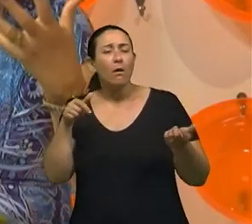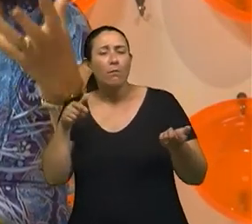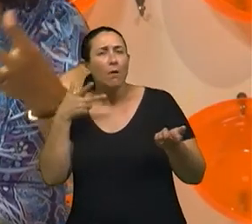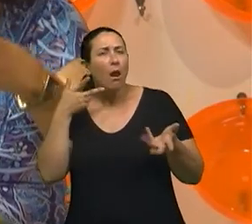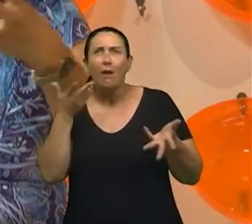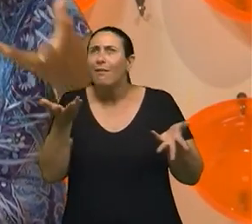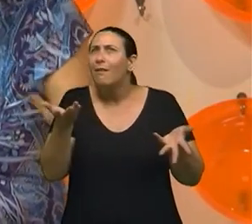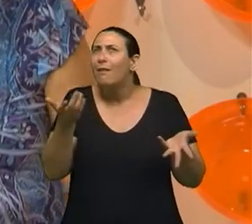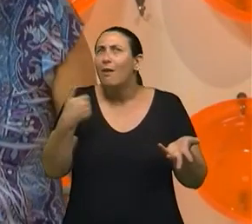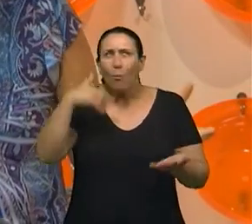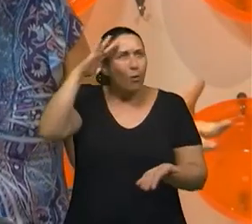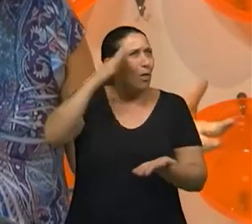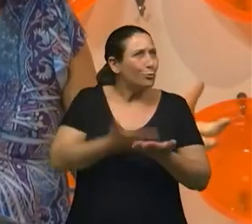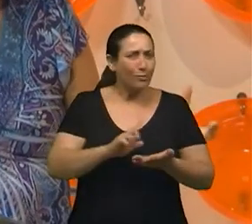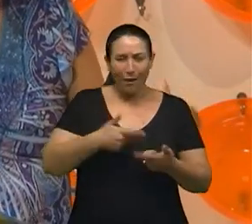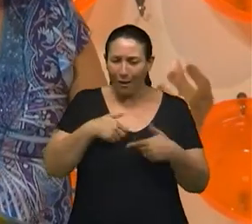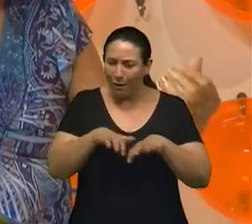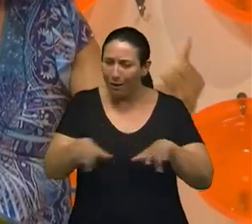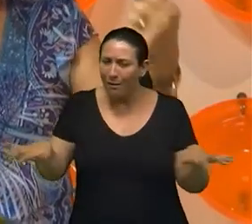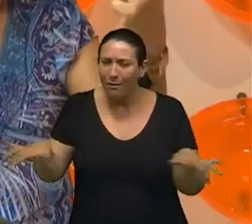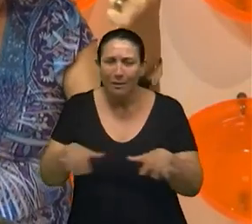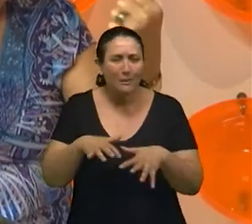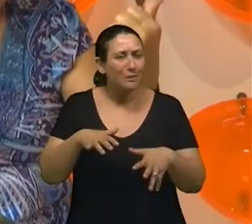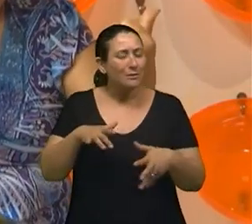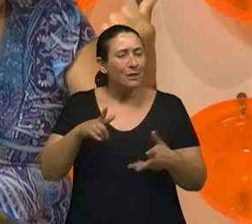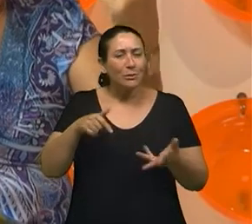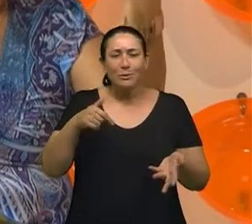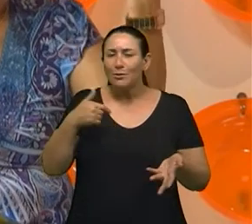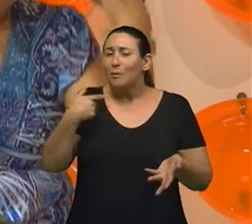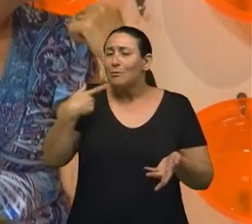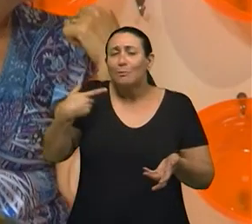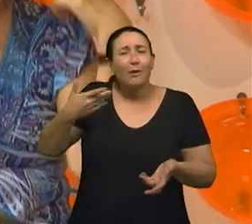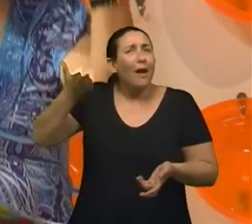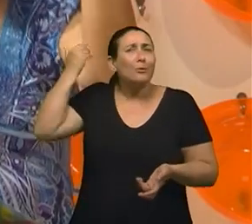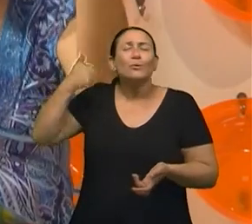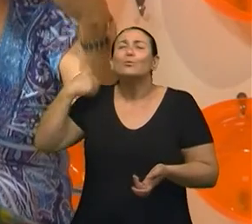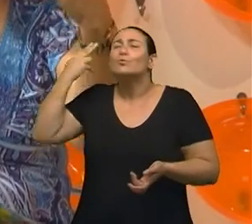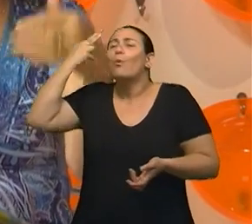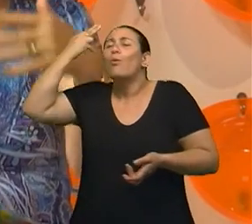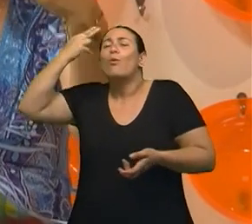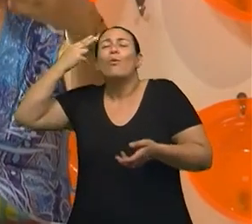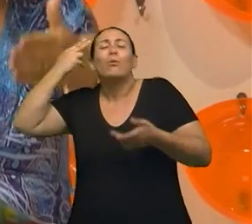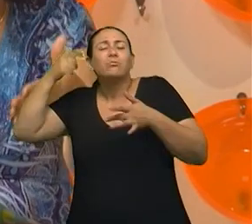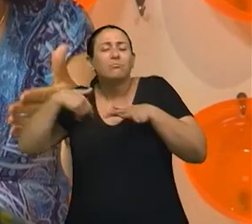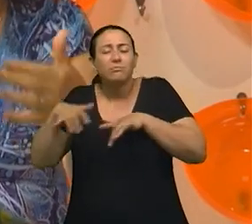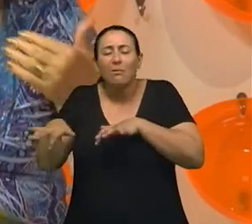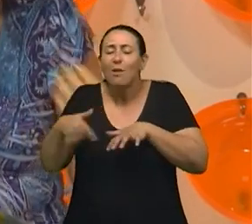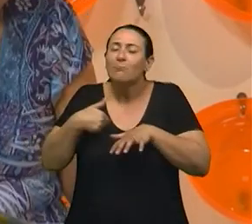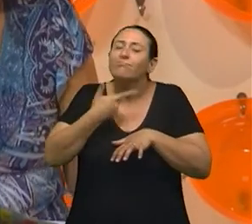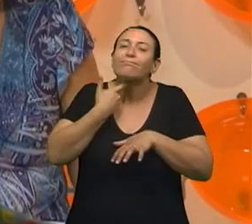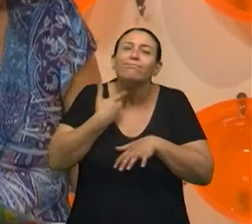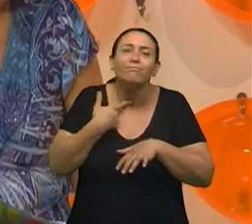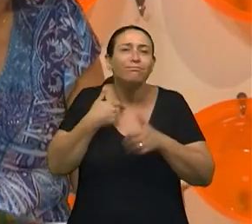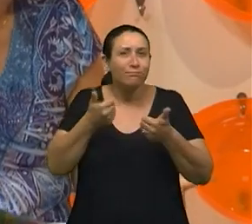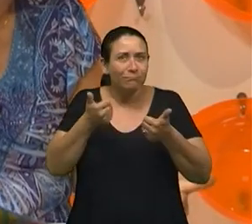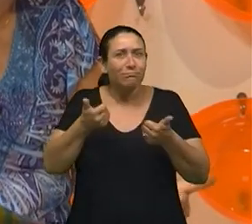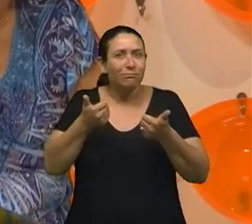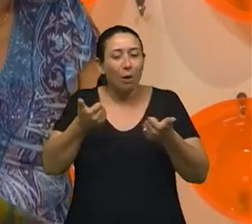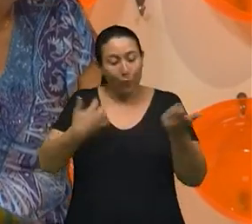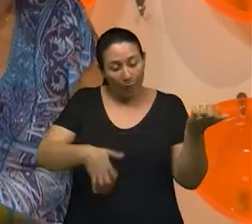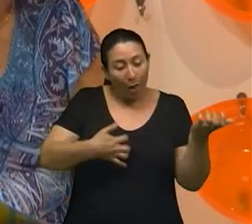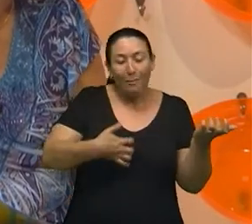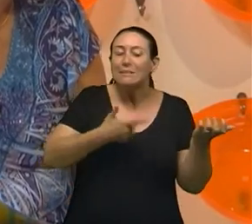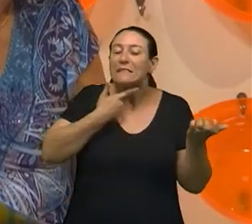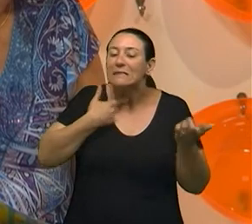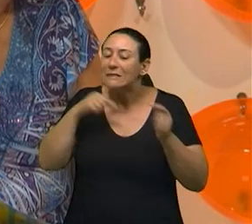parecia mentira que eu estava tocando, mas era o sonho da infância de que eu queria tocar piano. Ela tocava violão,